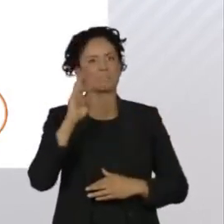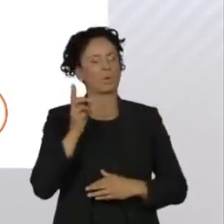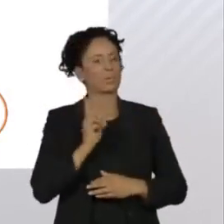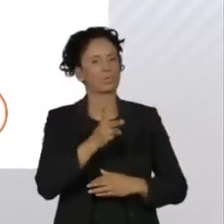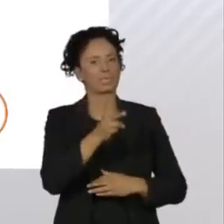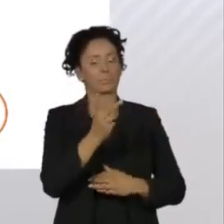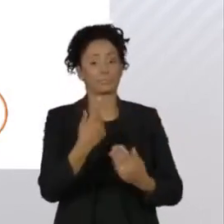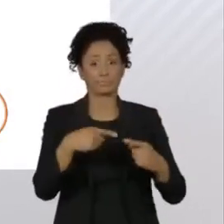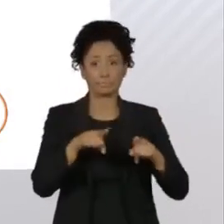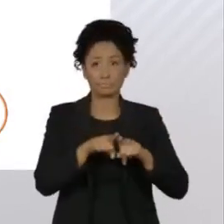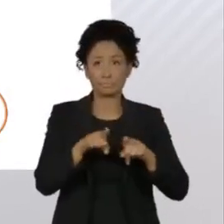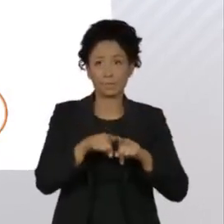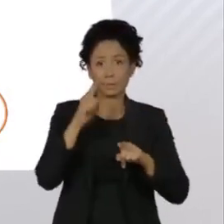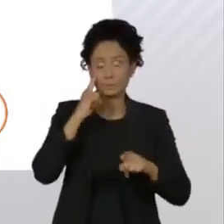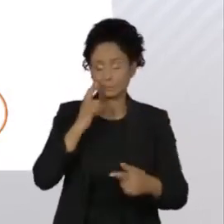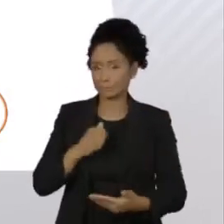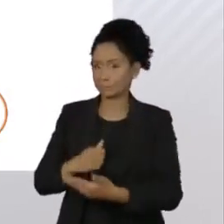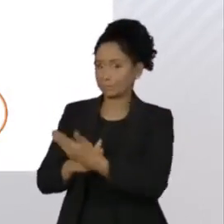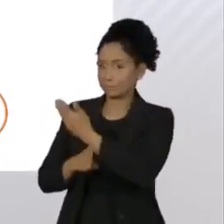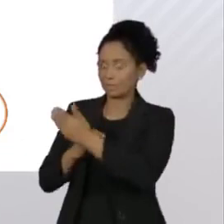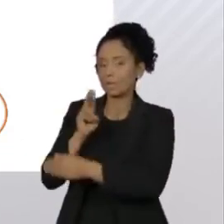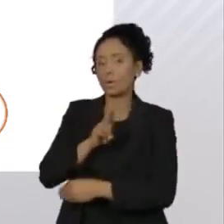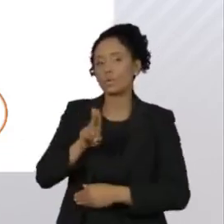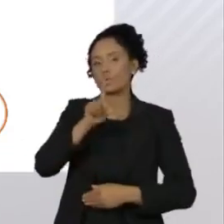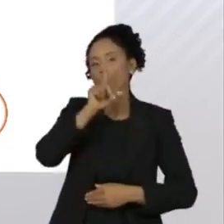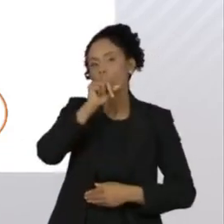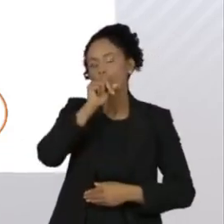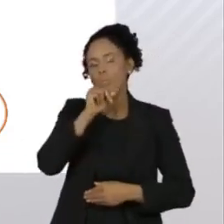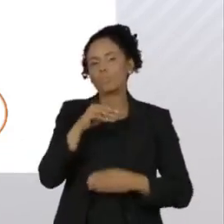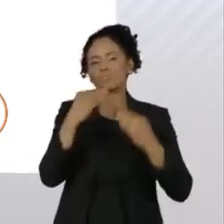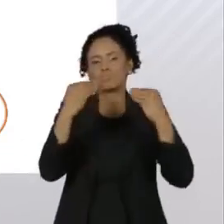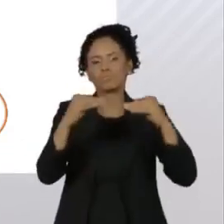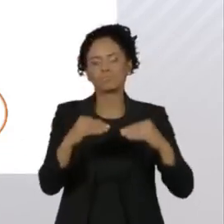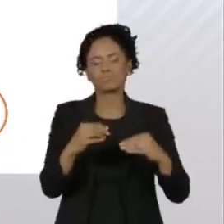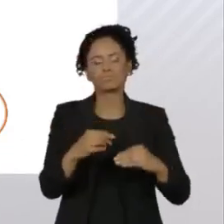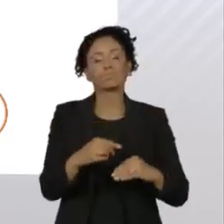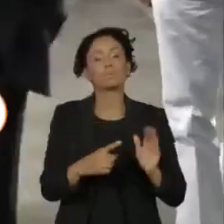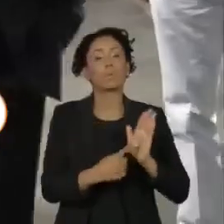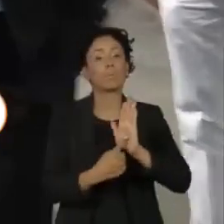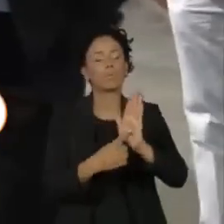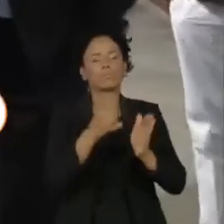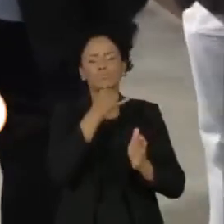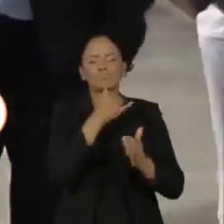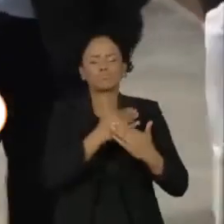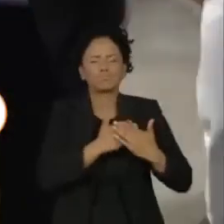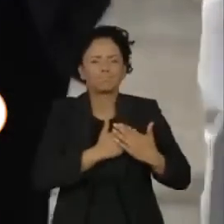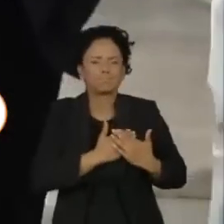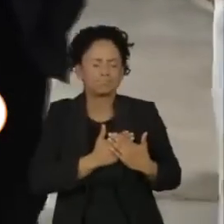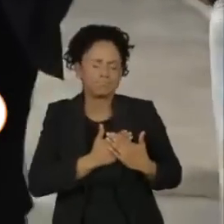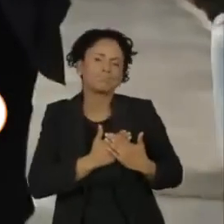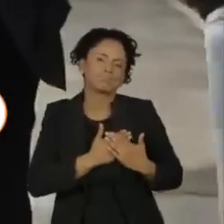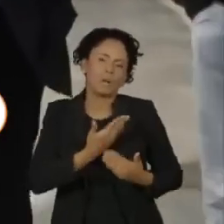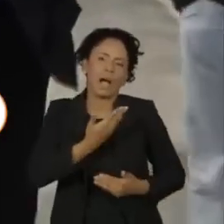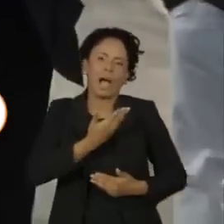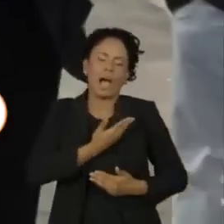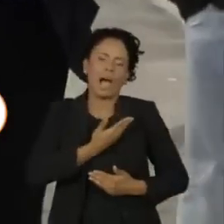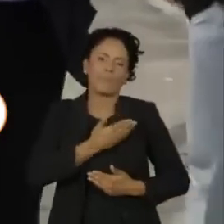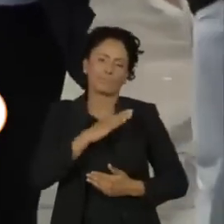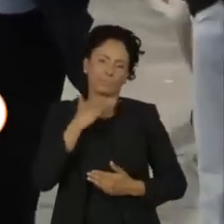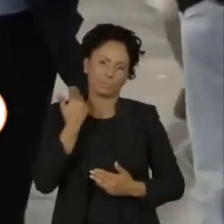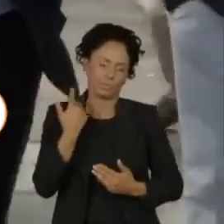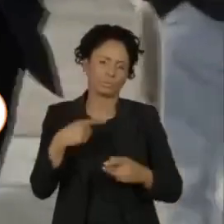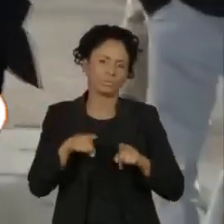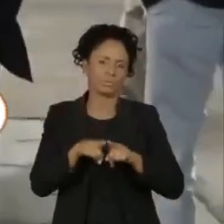apresentadora Adriane Galisteu usou o Twitter para demonstrar a tristeza de perder o amigo. José Eugênio Soares tinha